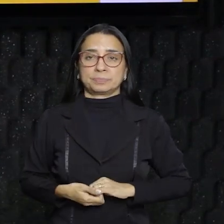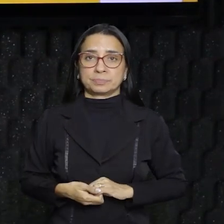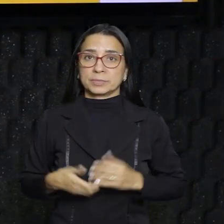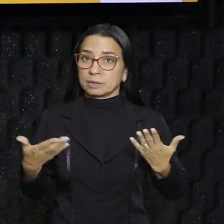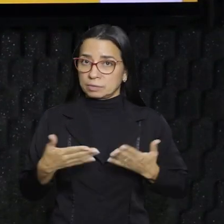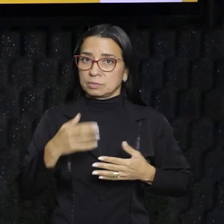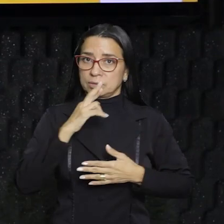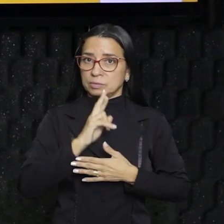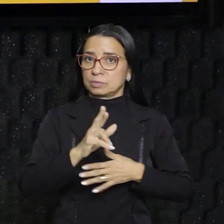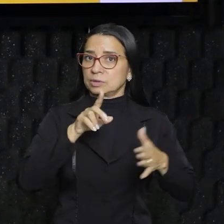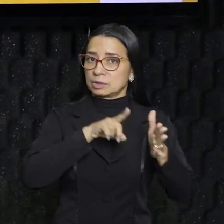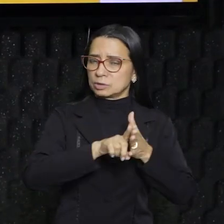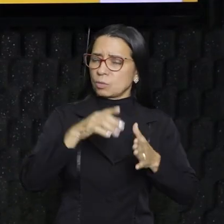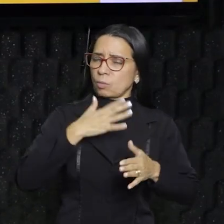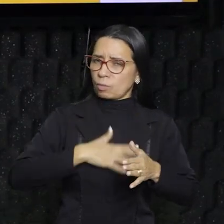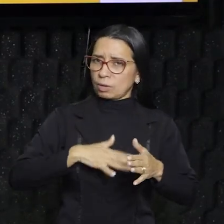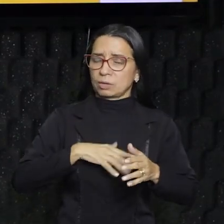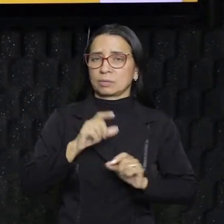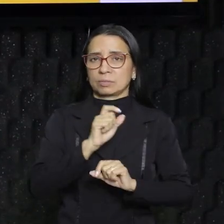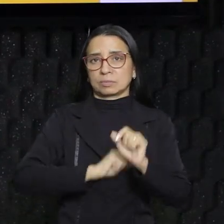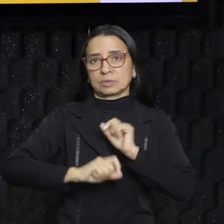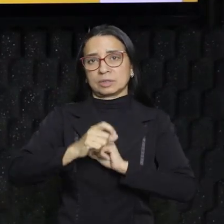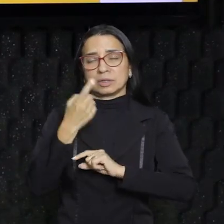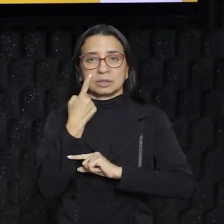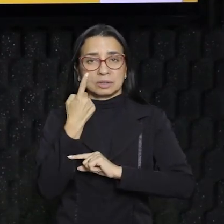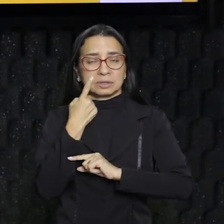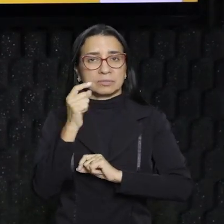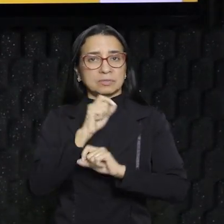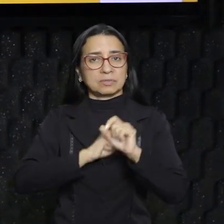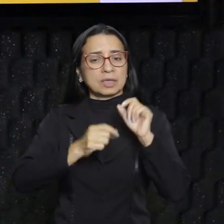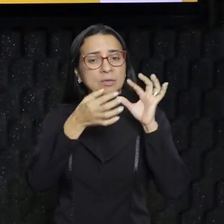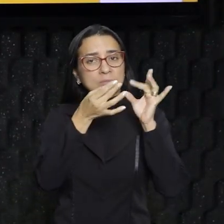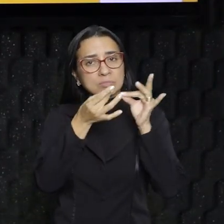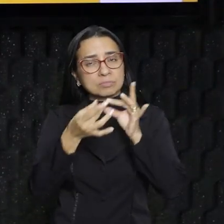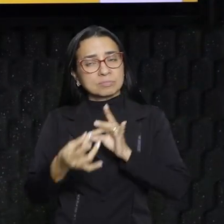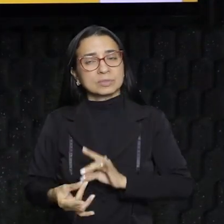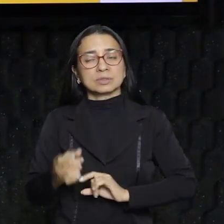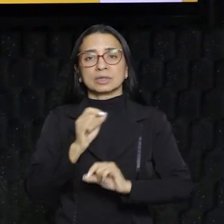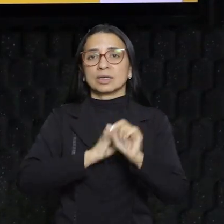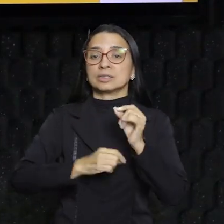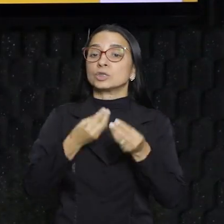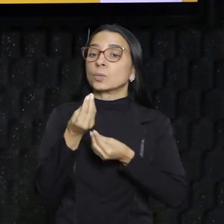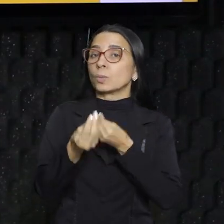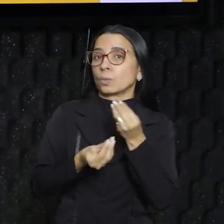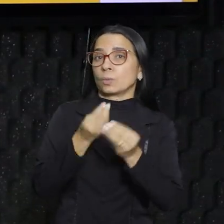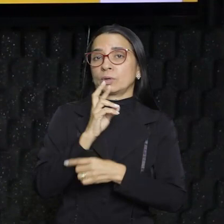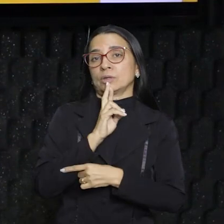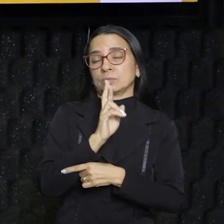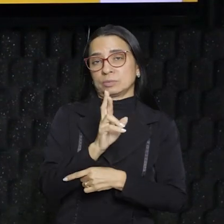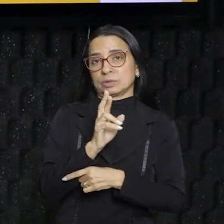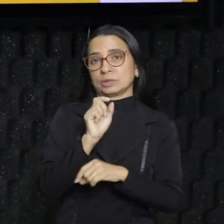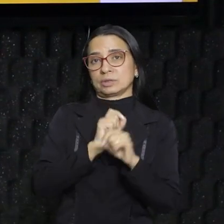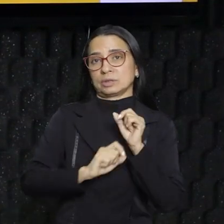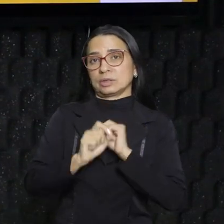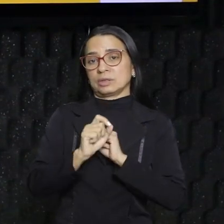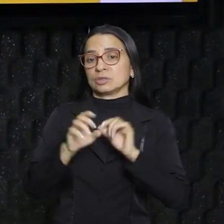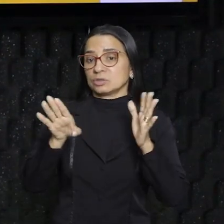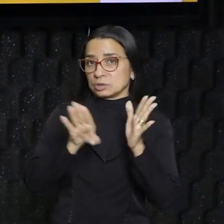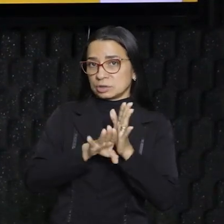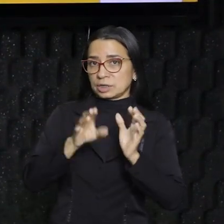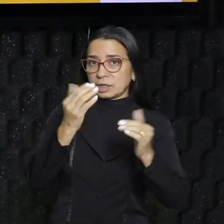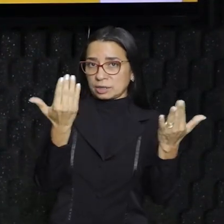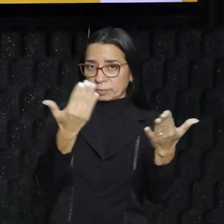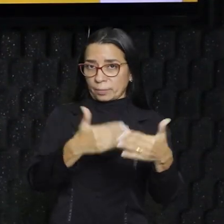vamos resolver essa questão com calma, vamos analisar os detalhes e as formas de resolver, para que na hora que tu chegue